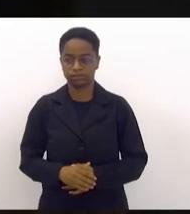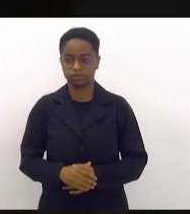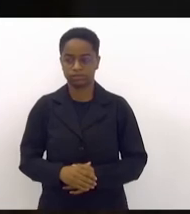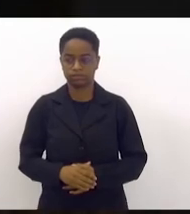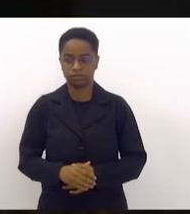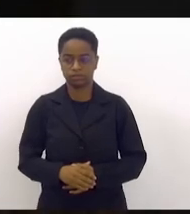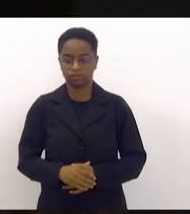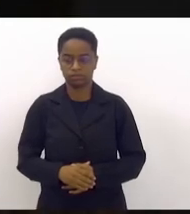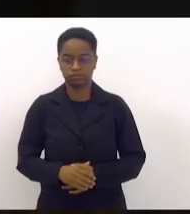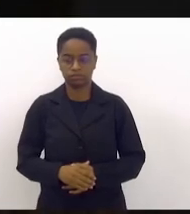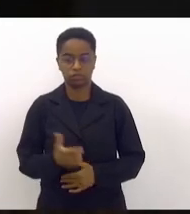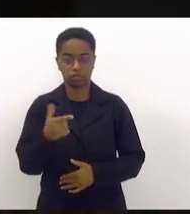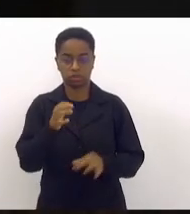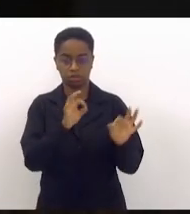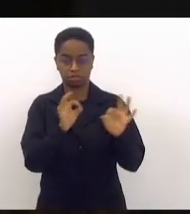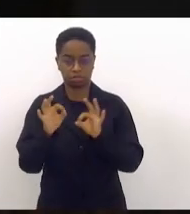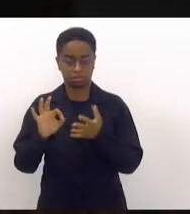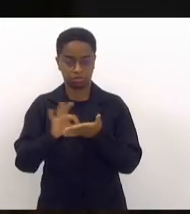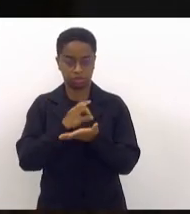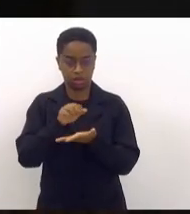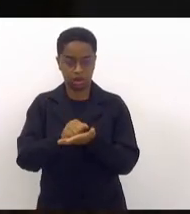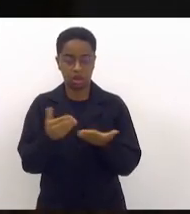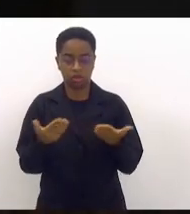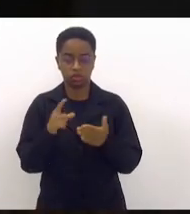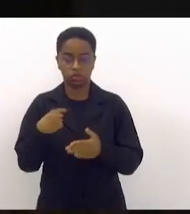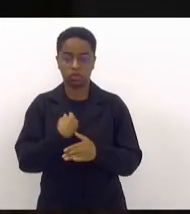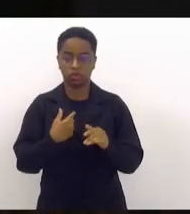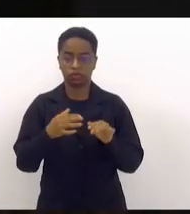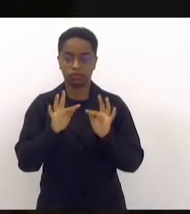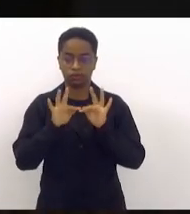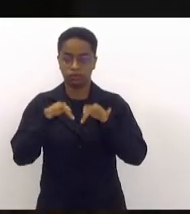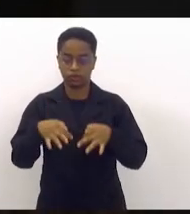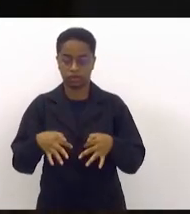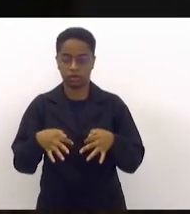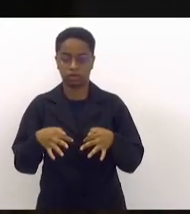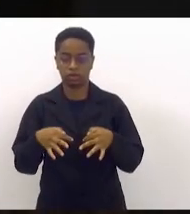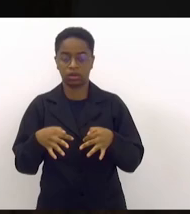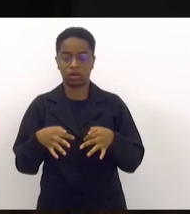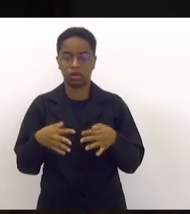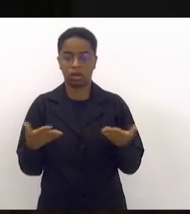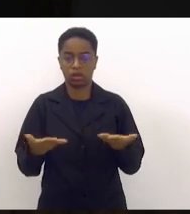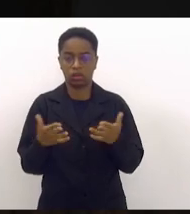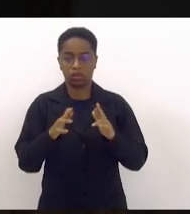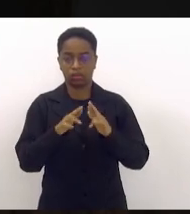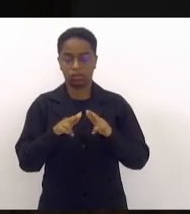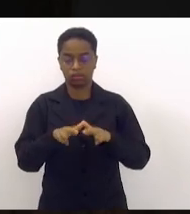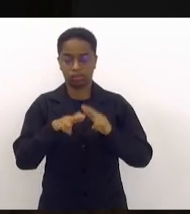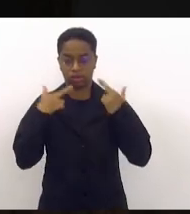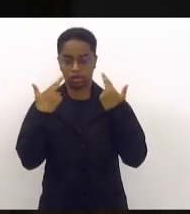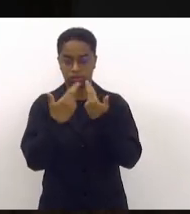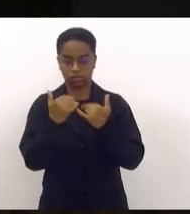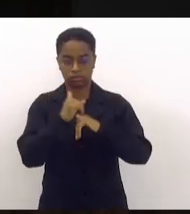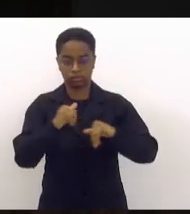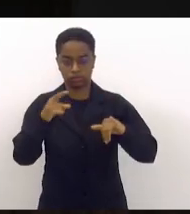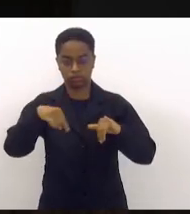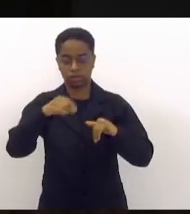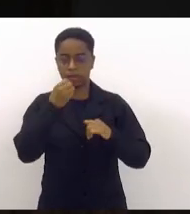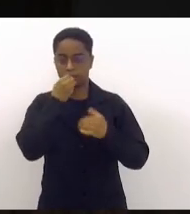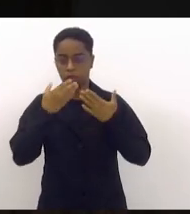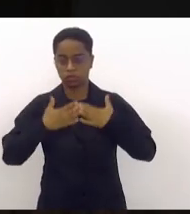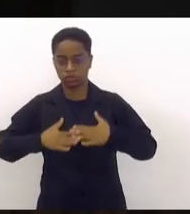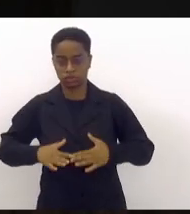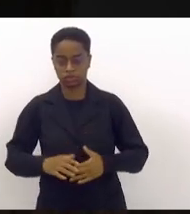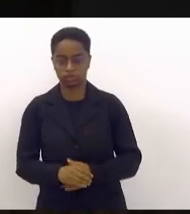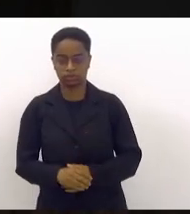não havendo mais oradores inscritos a presidência declara encerrada a presente sessão desejando a todos bom descanso são